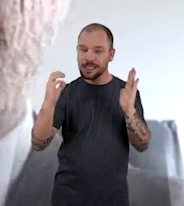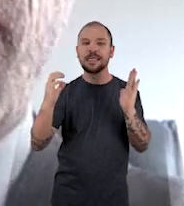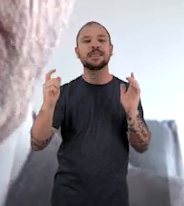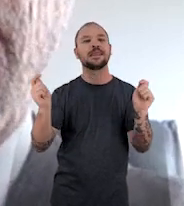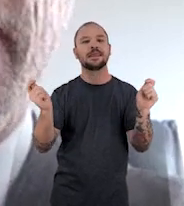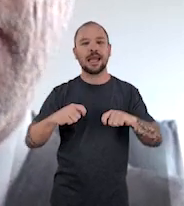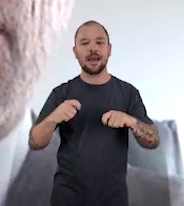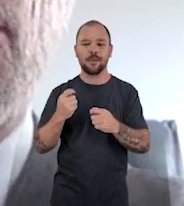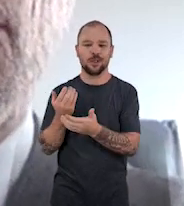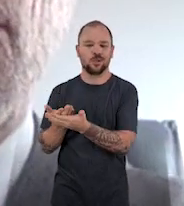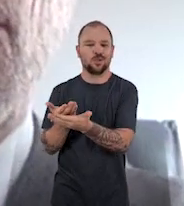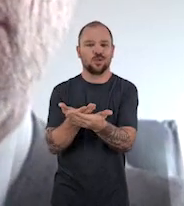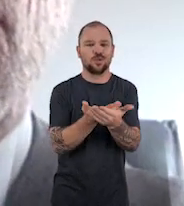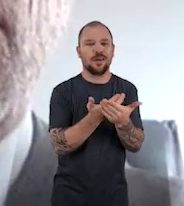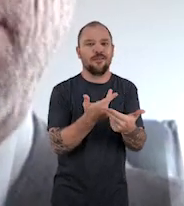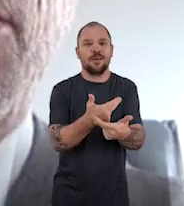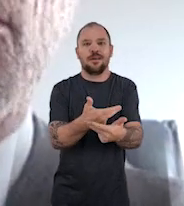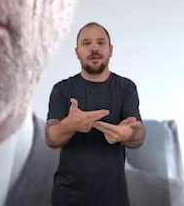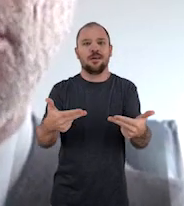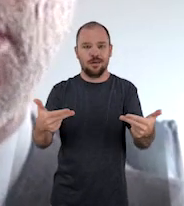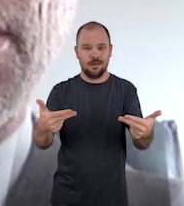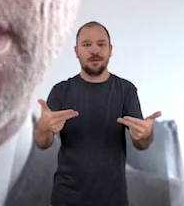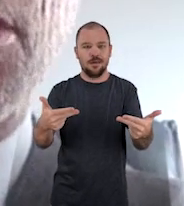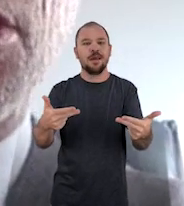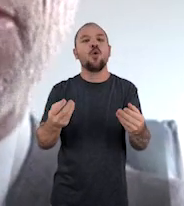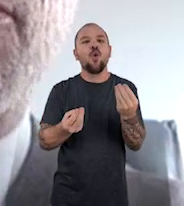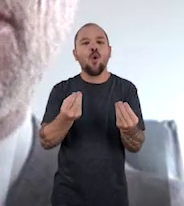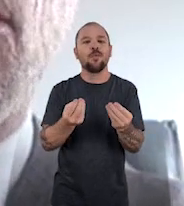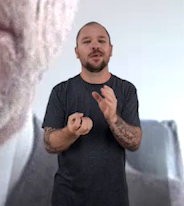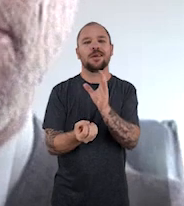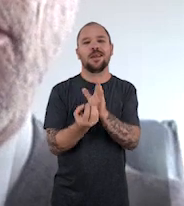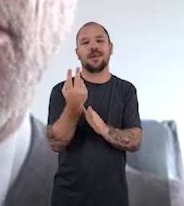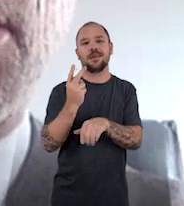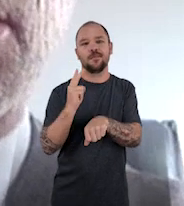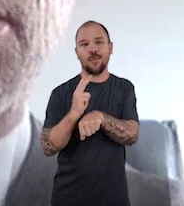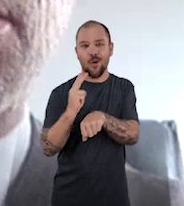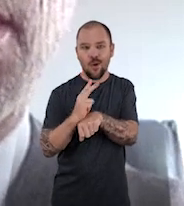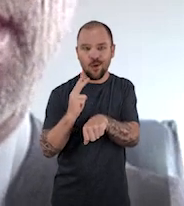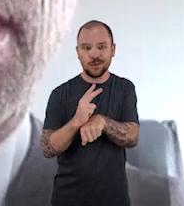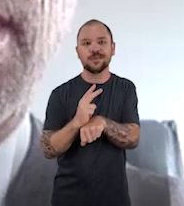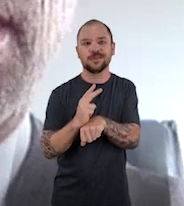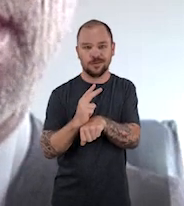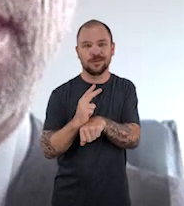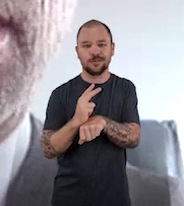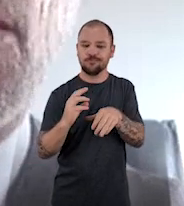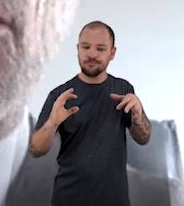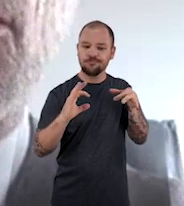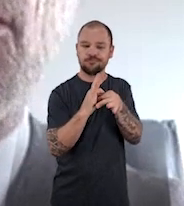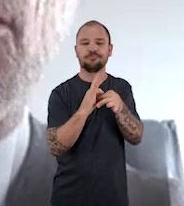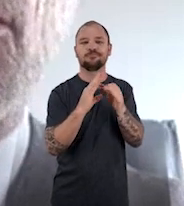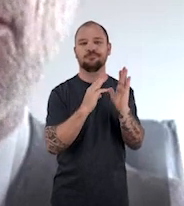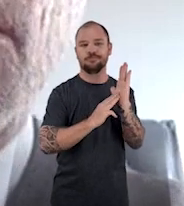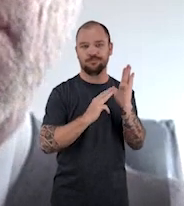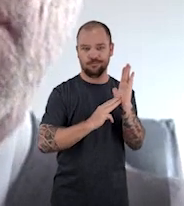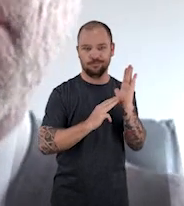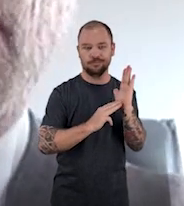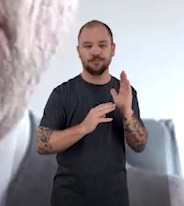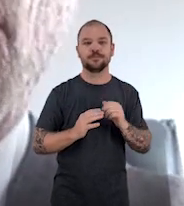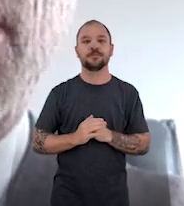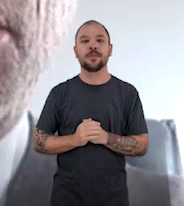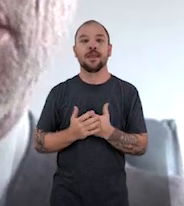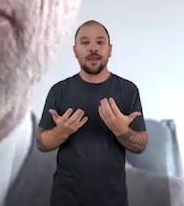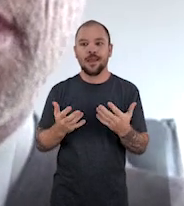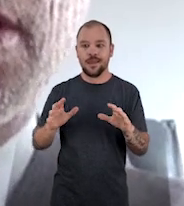ciência, ela explora a metodologia científica com hipóteses, a partir de uma construção